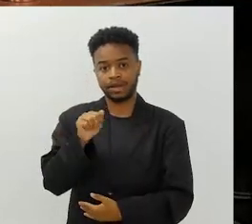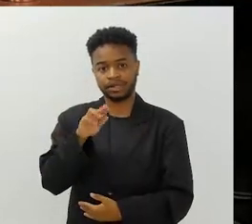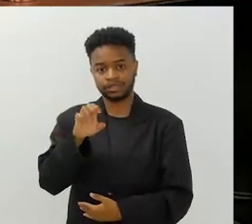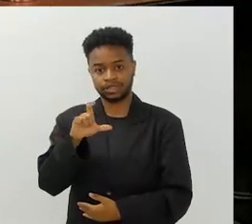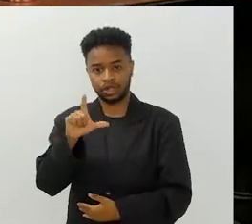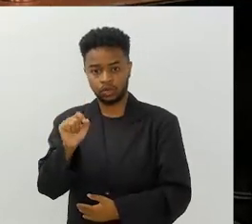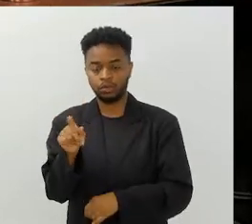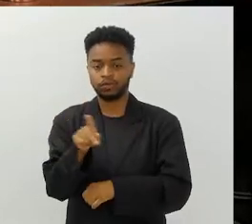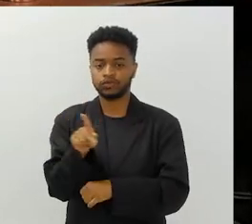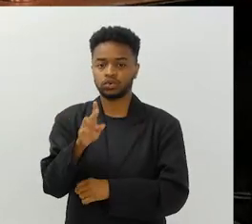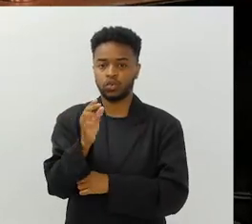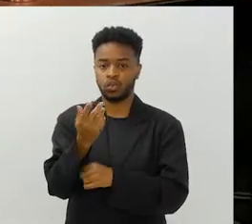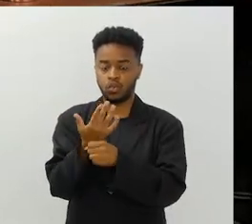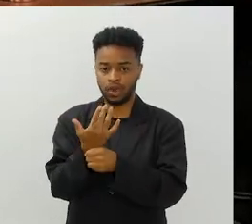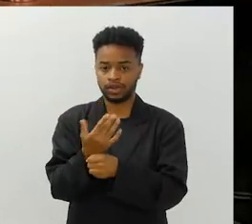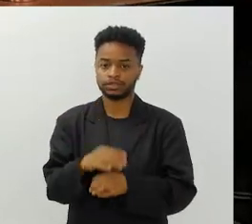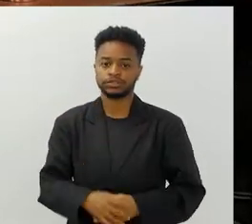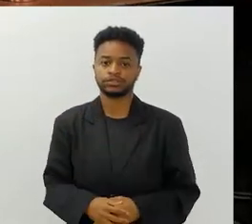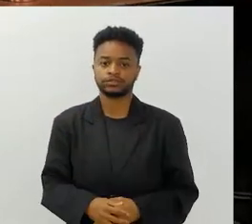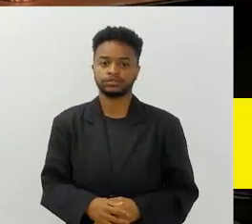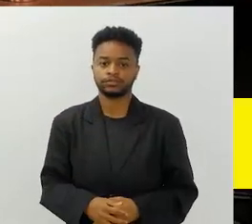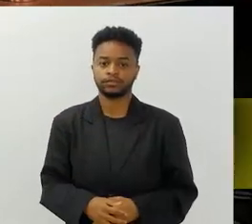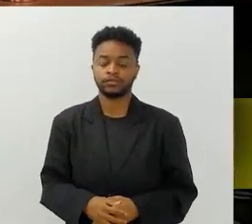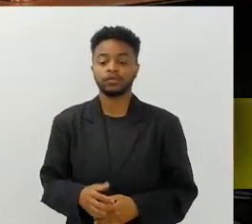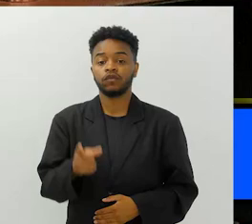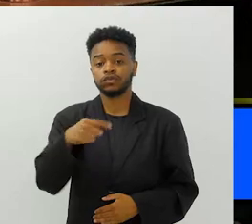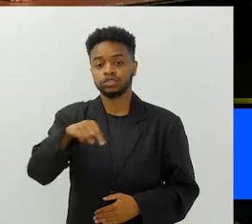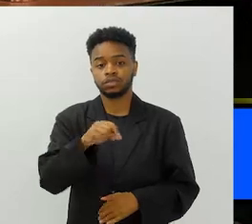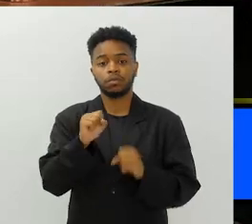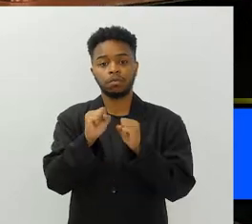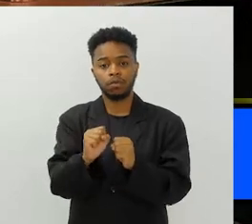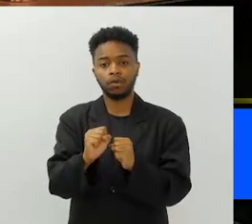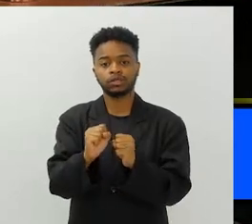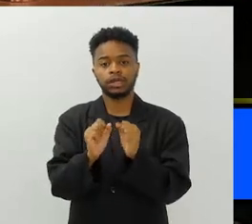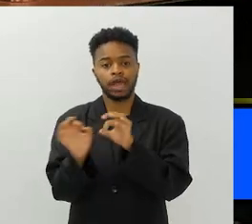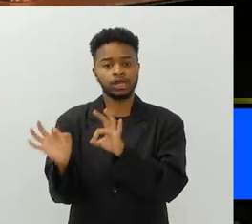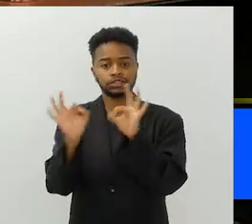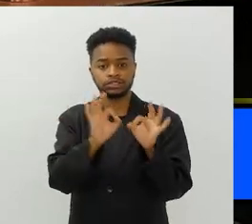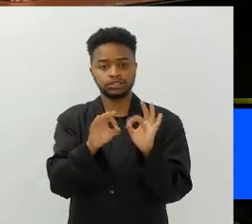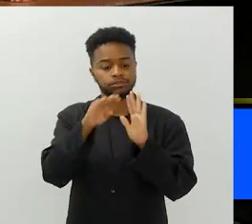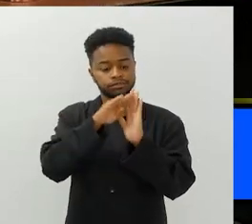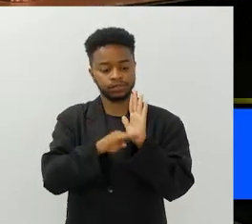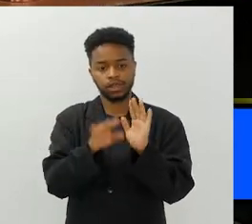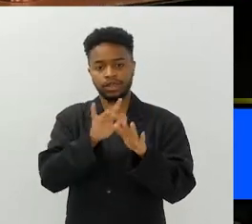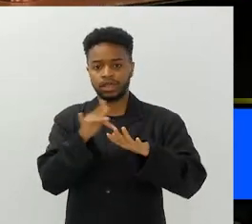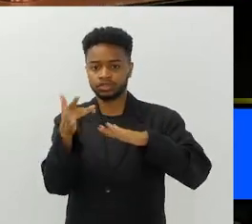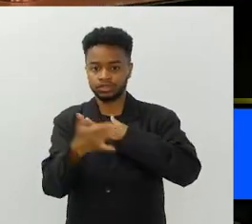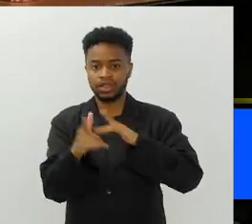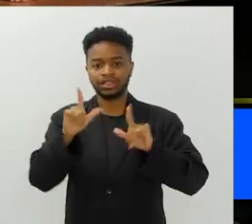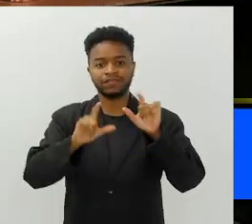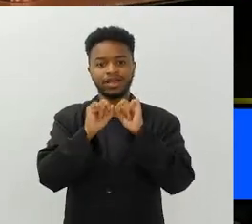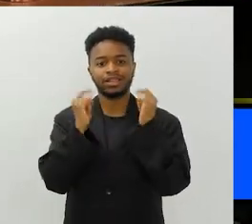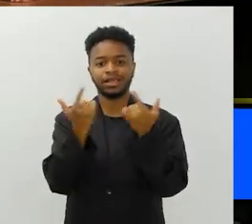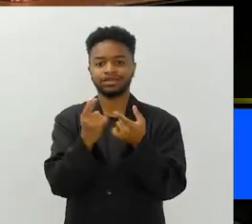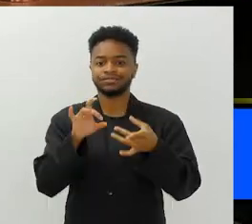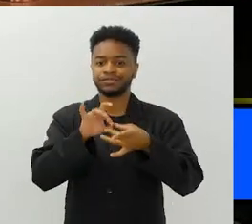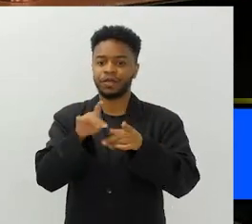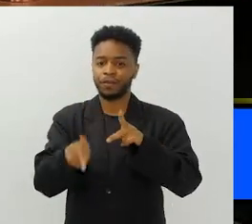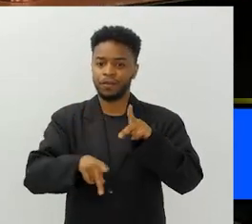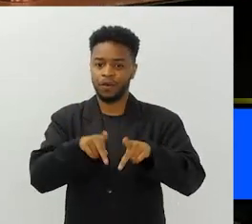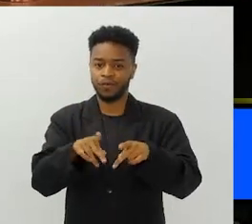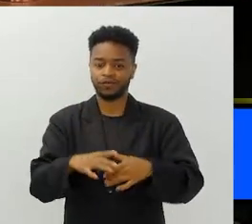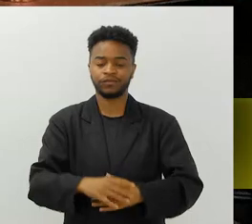oceanógrafo e professor da UERJ, Marcelo Sperla. Você pode acompanhar a nossa programação pelas nossas redes sociais, TV